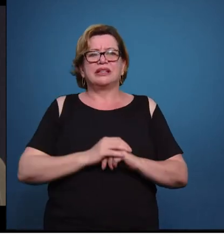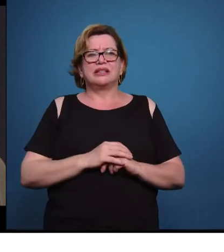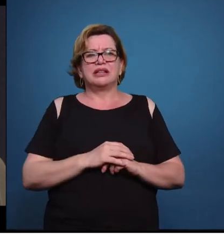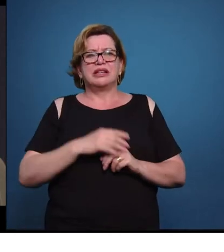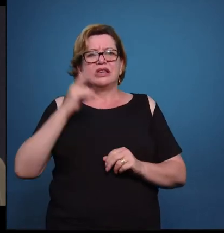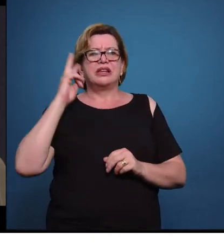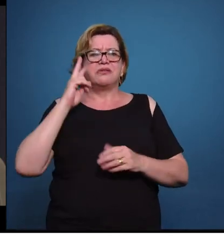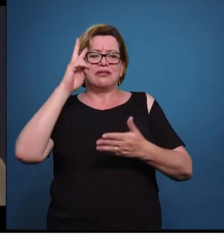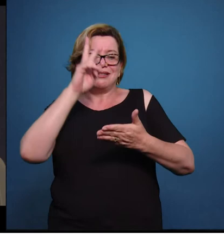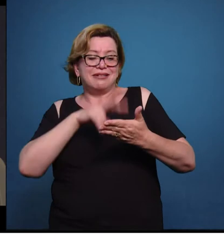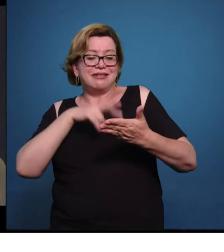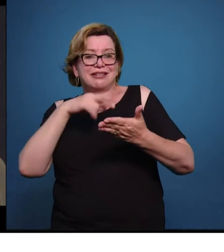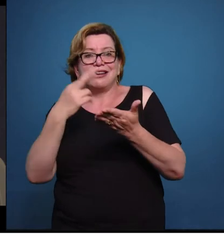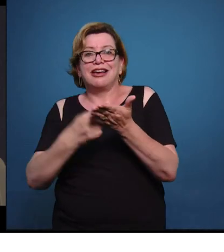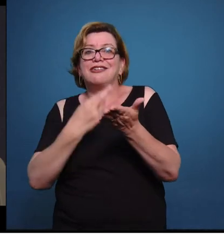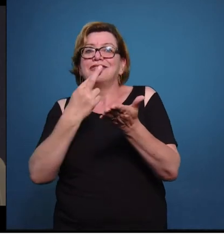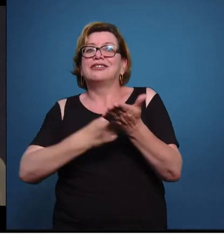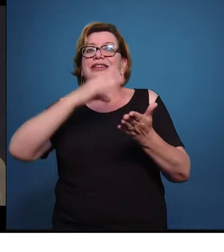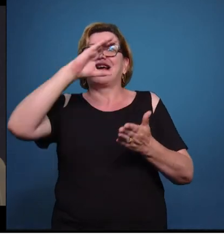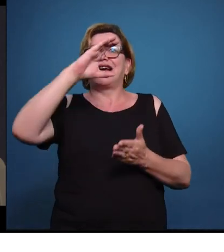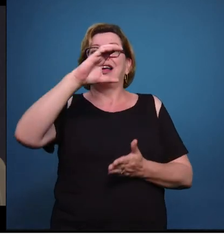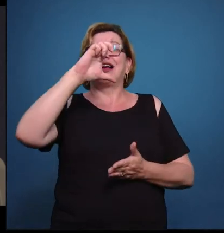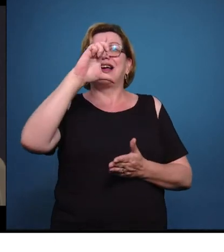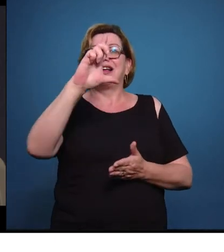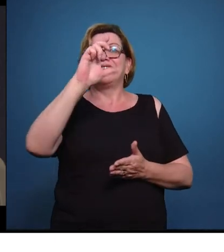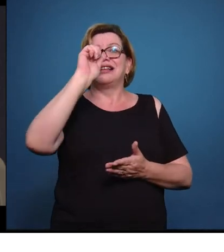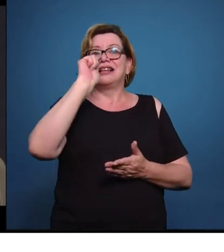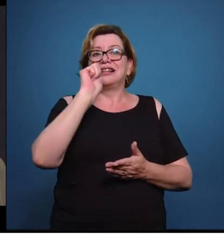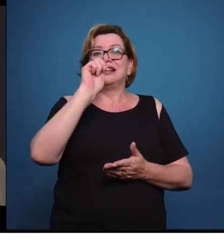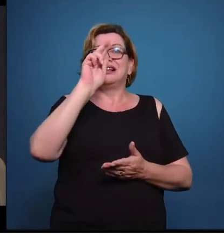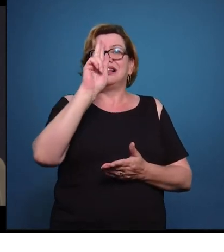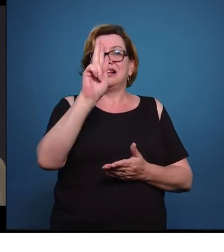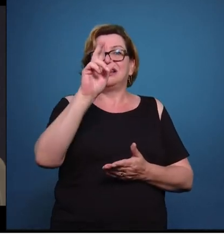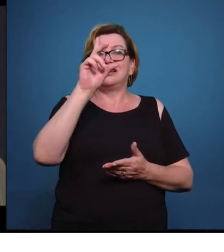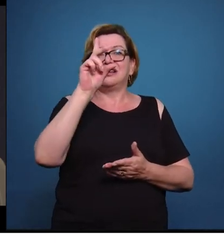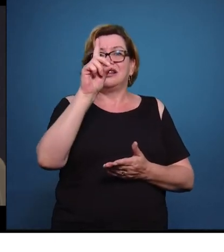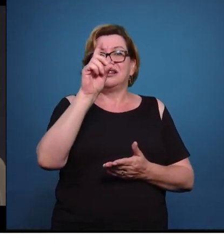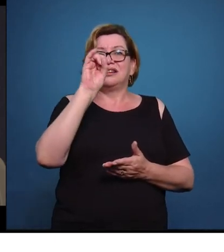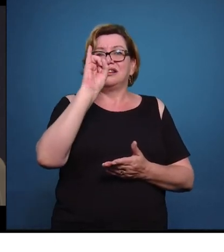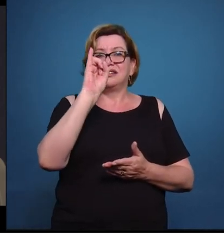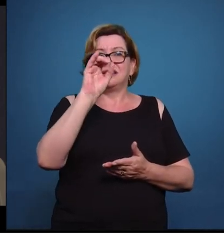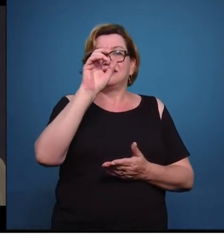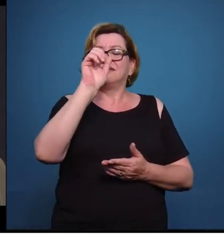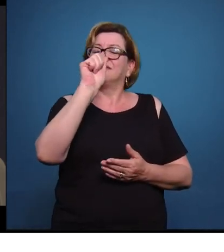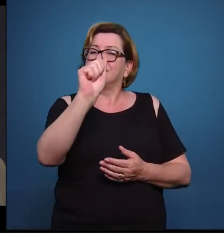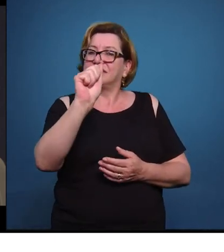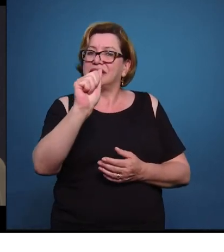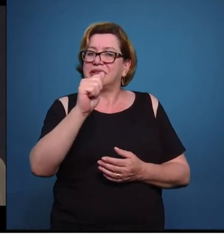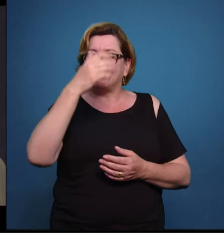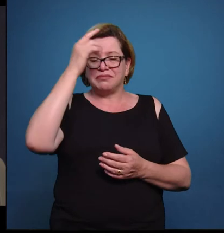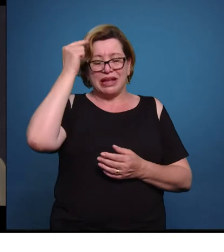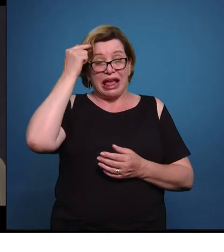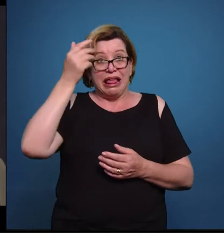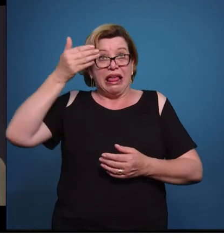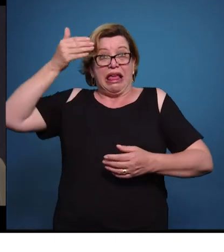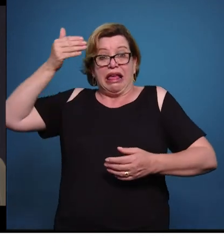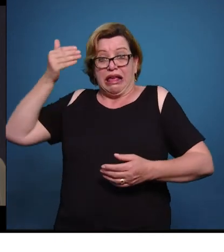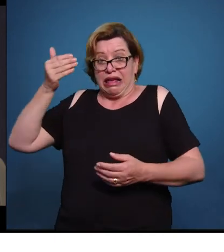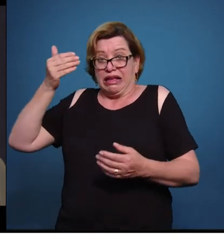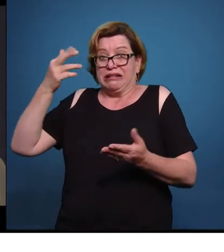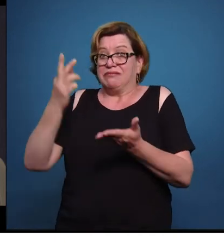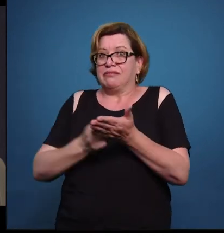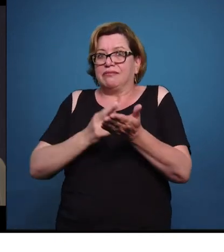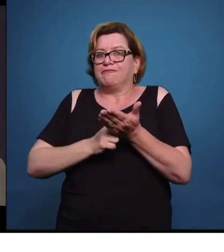revista Cláudia, a primeira revista Cláudia. E imagine você que essa revista foi boicotada pelos homens. Tamanha a